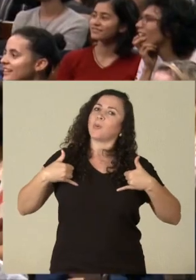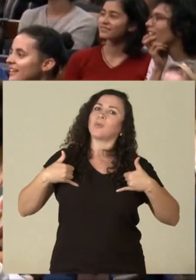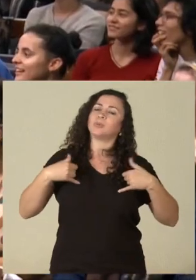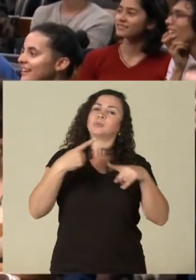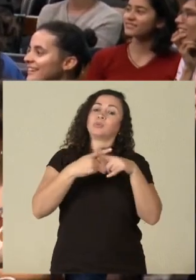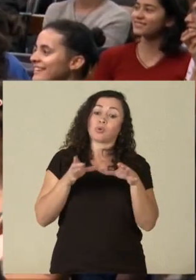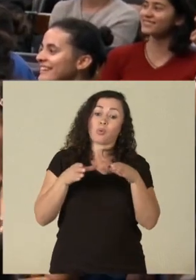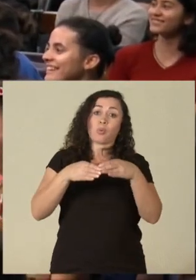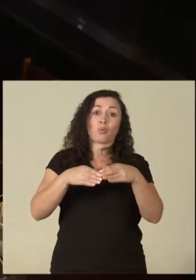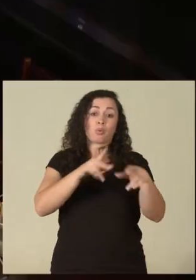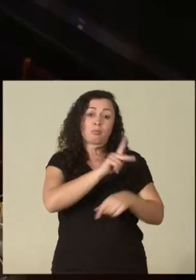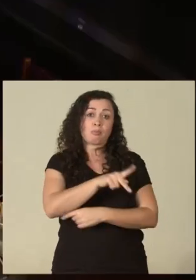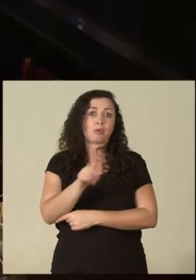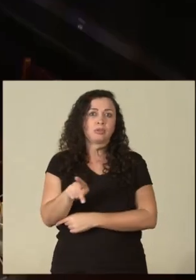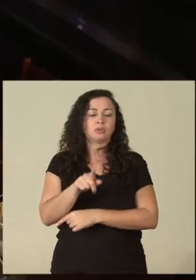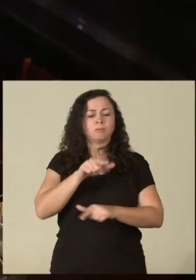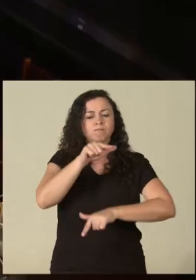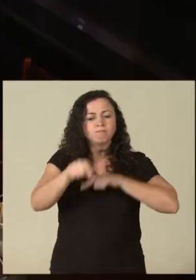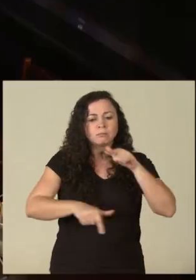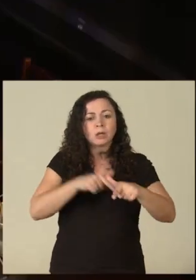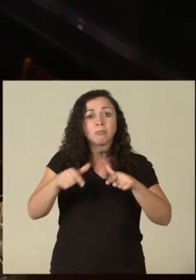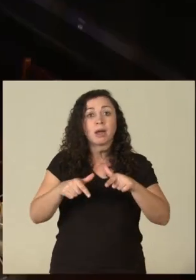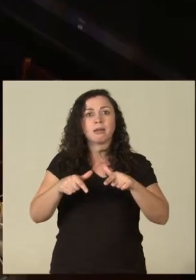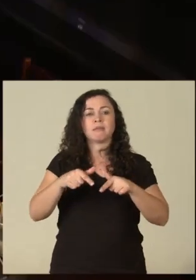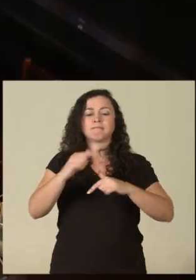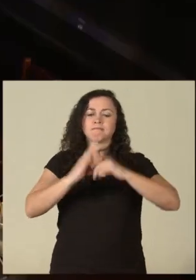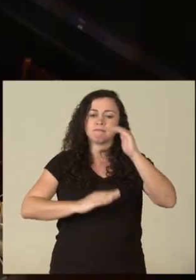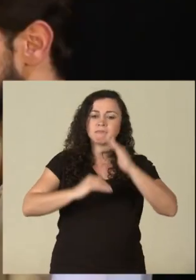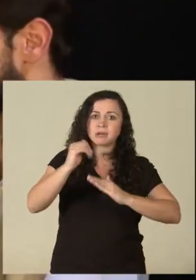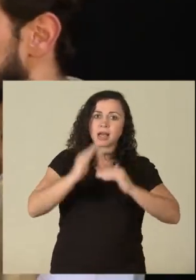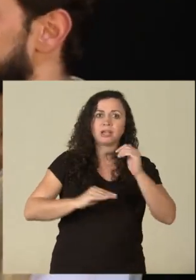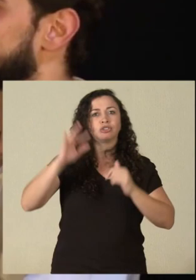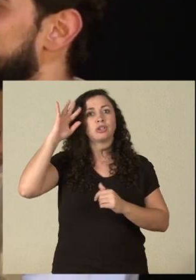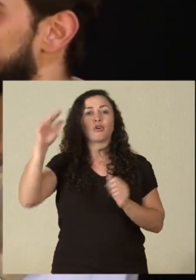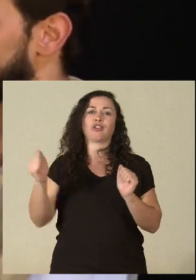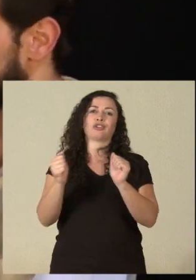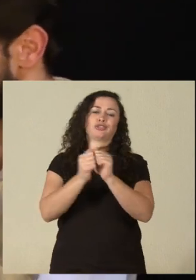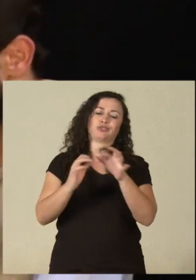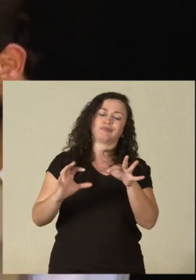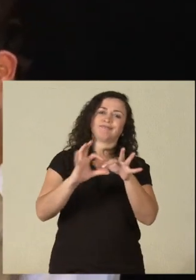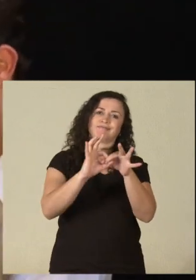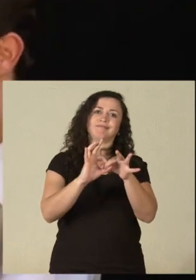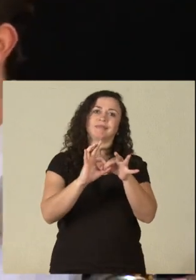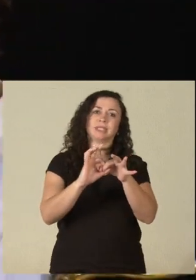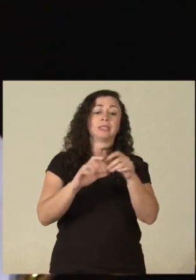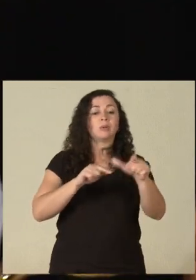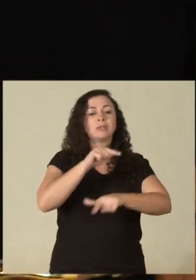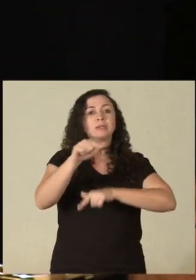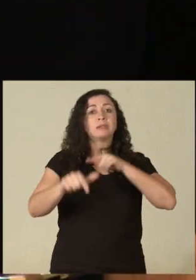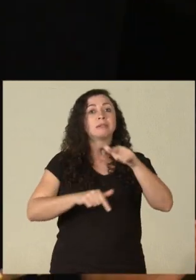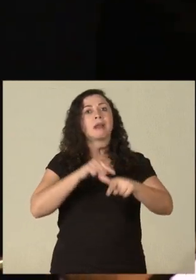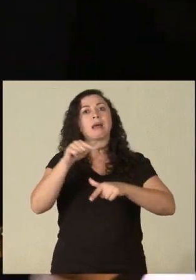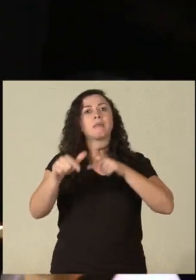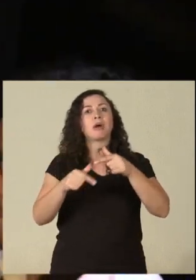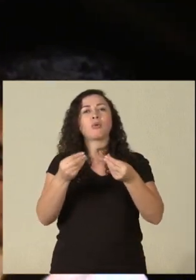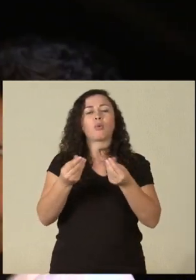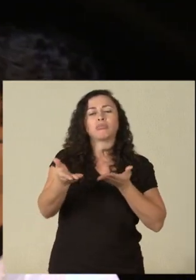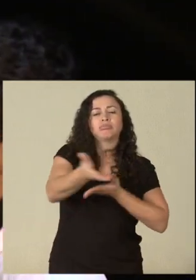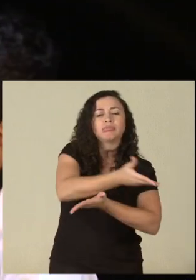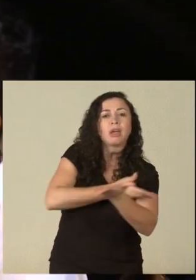ter um corpo docente que atua prática e conceitualmente, de trabalhar em uma linha horizontal,